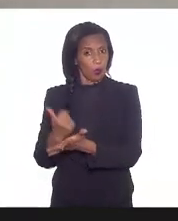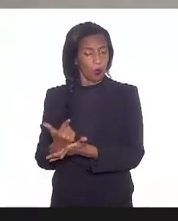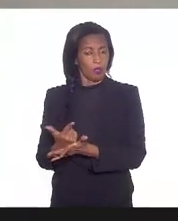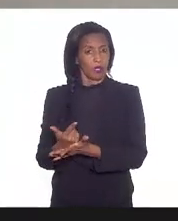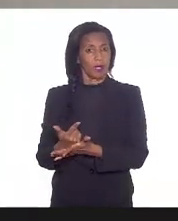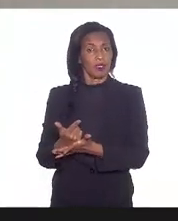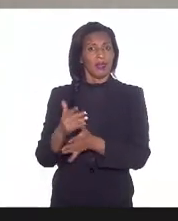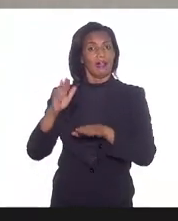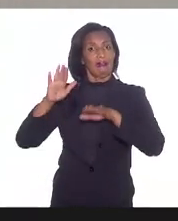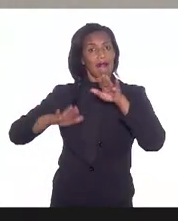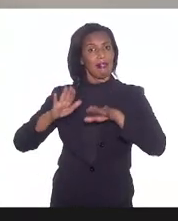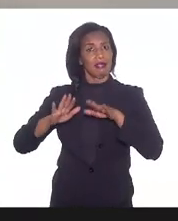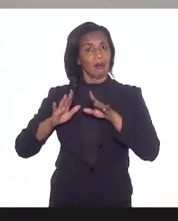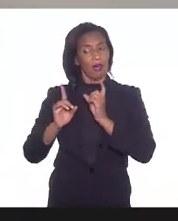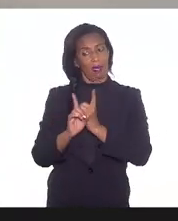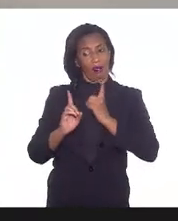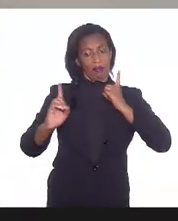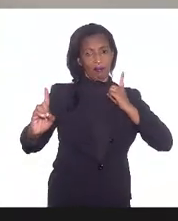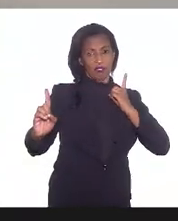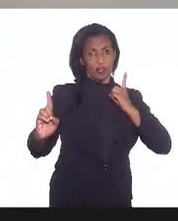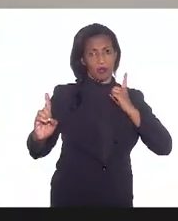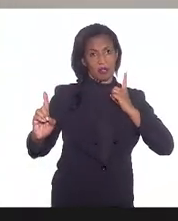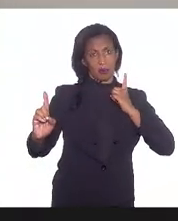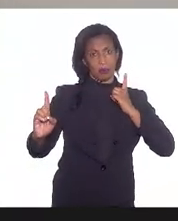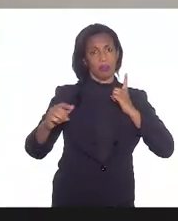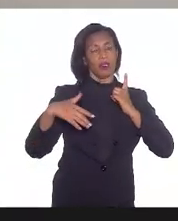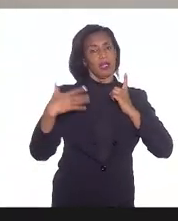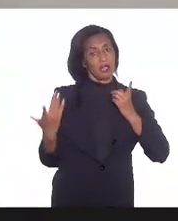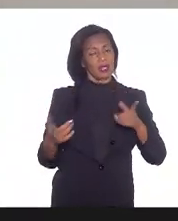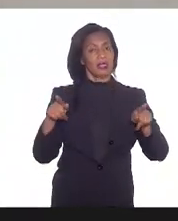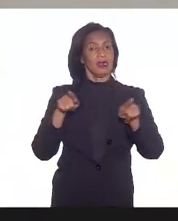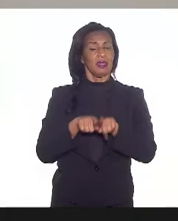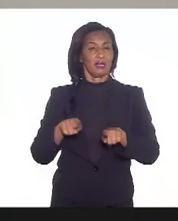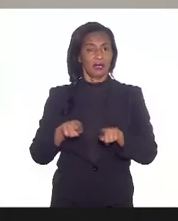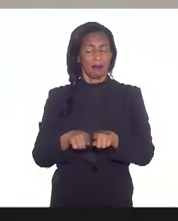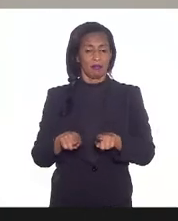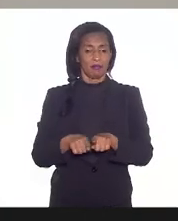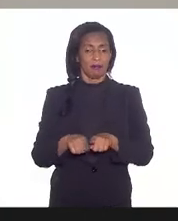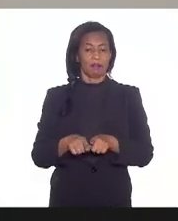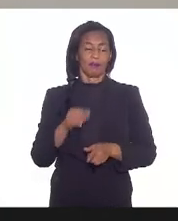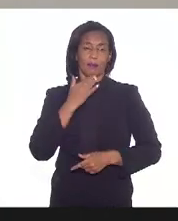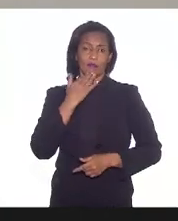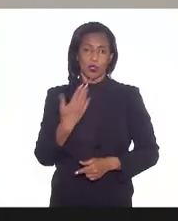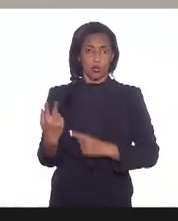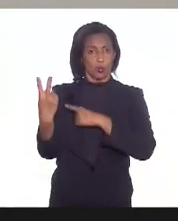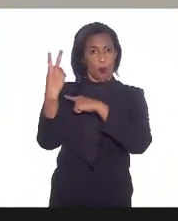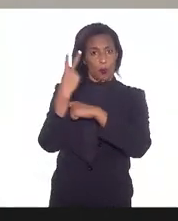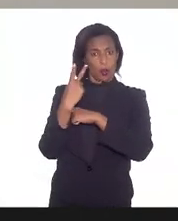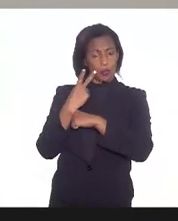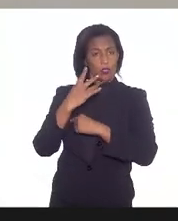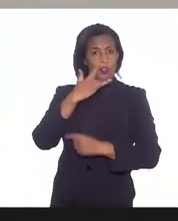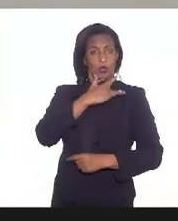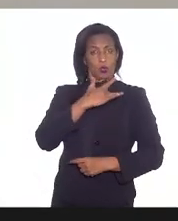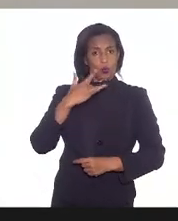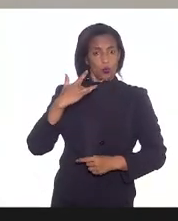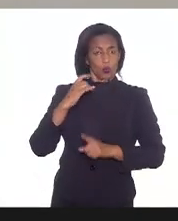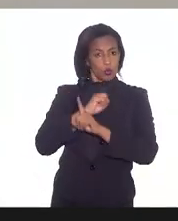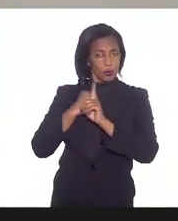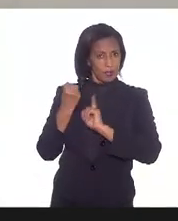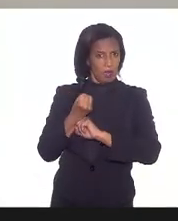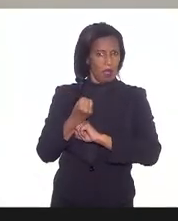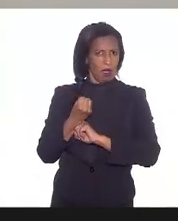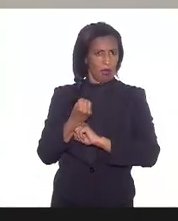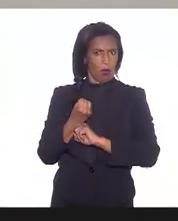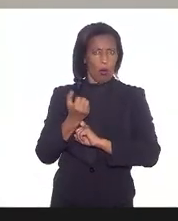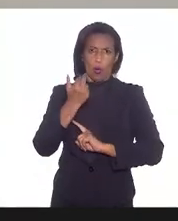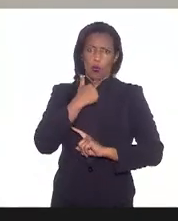medidas de isolamento social distanciamento que demandam também medidas de proteção social não dá para ninguém mandar